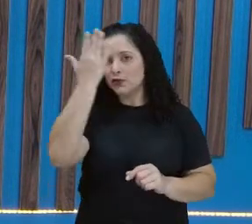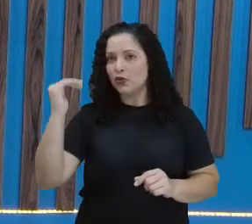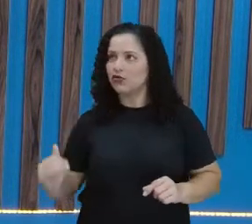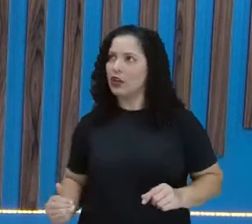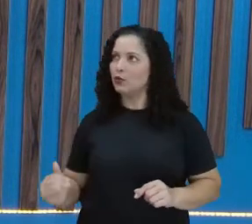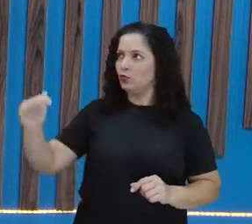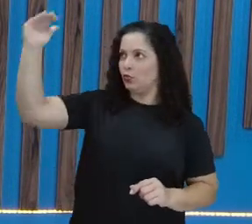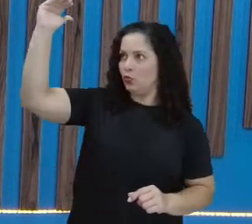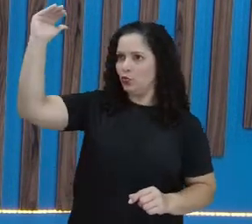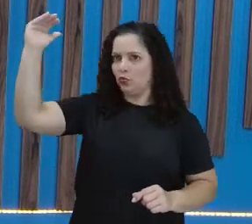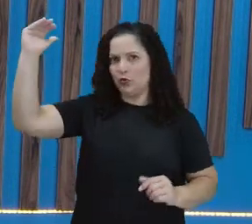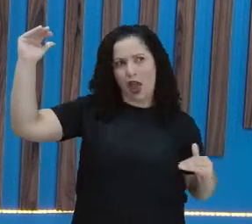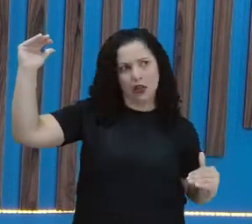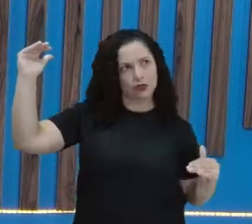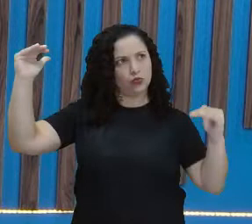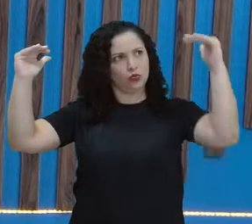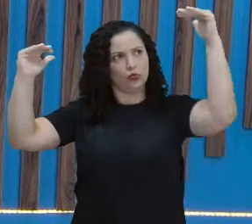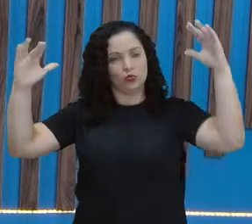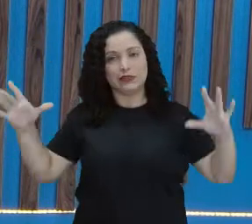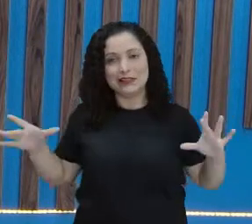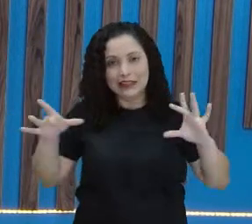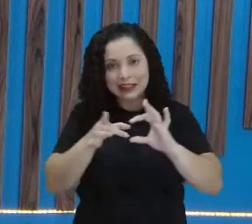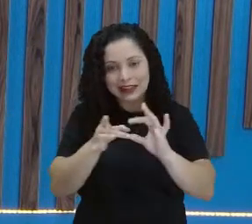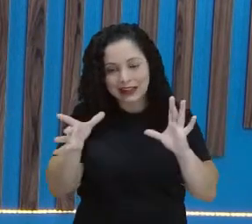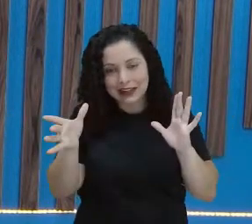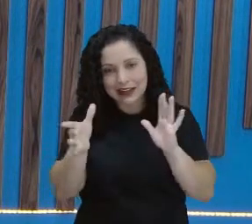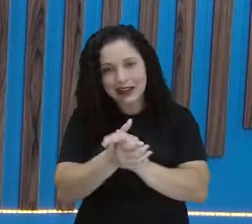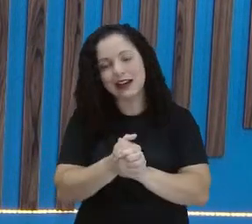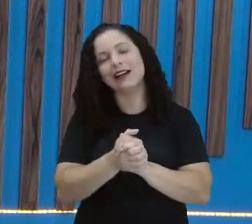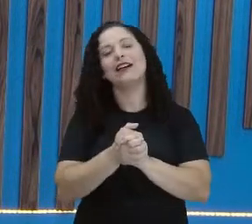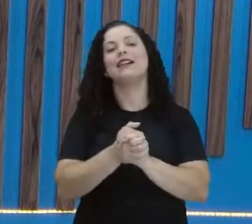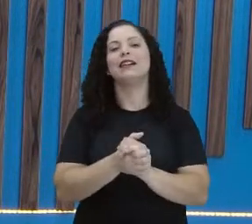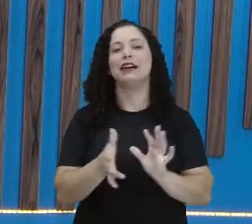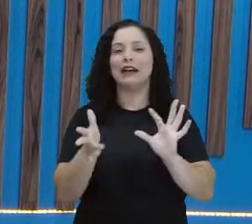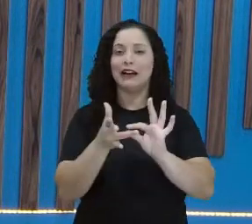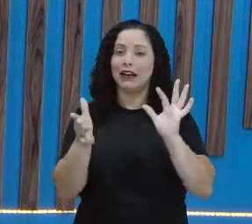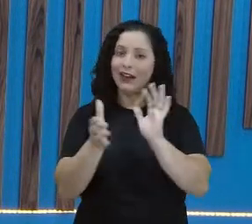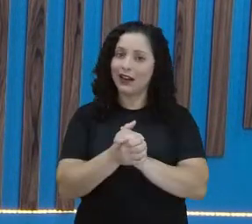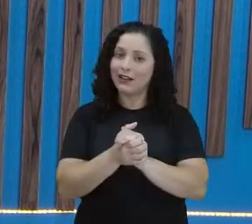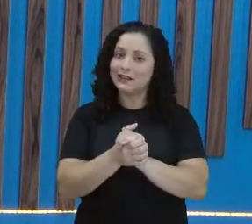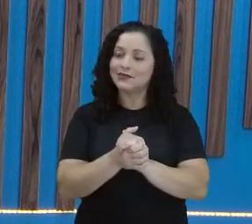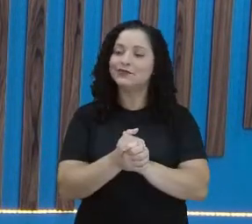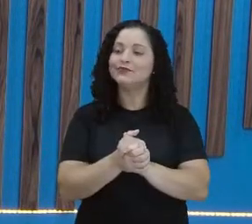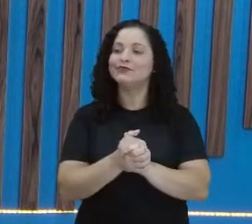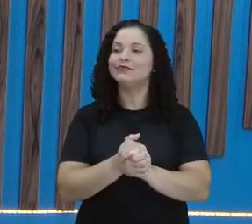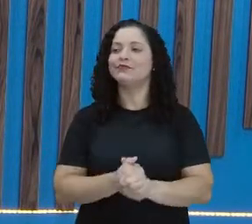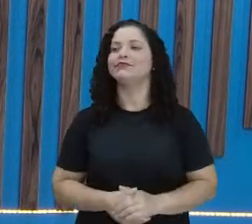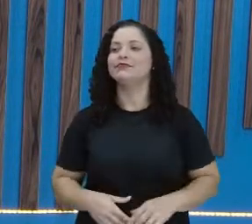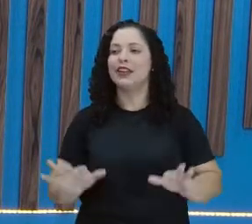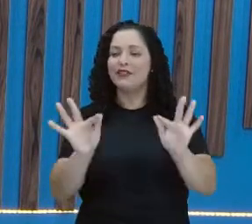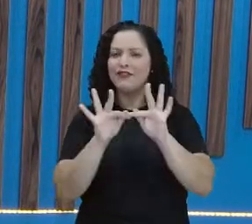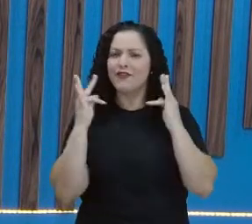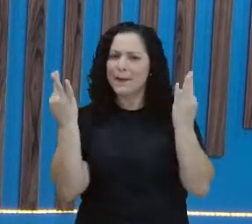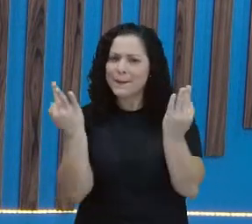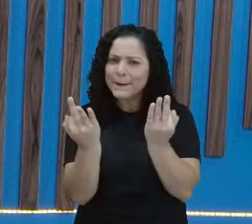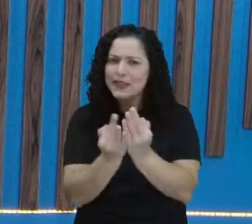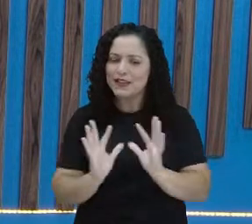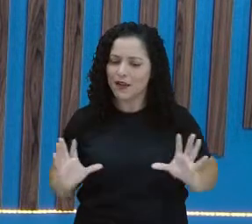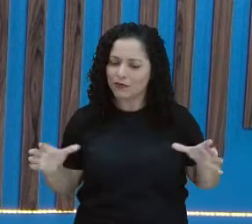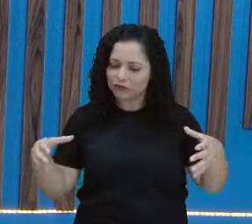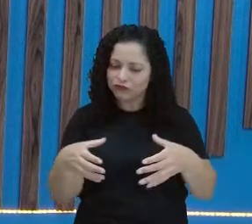têm filhos na fase adulta. Muitos já começam a construir a sua